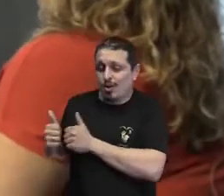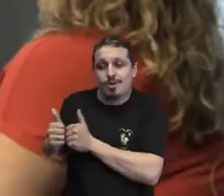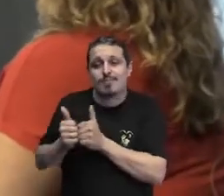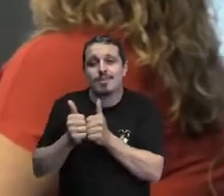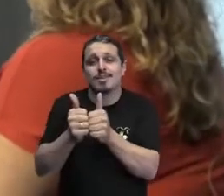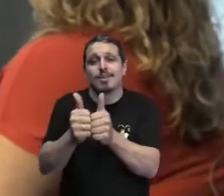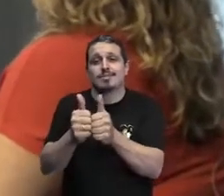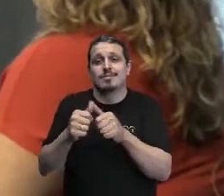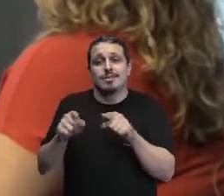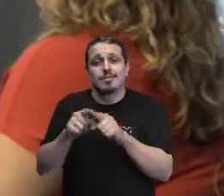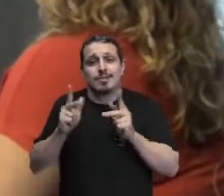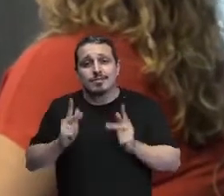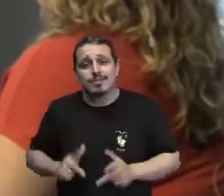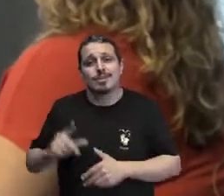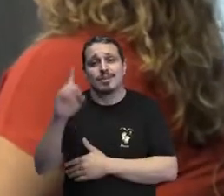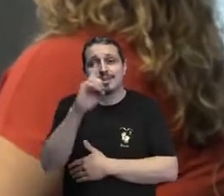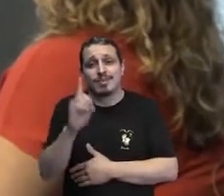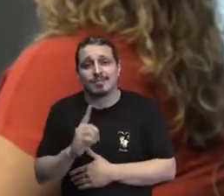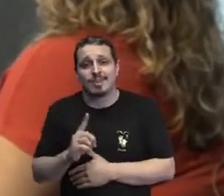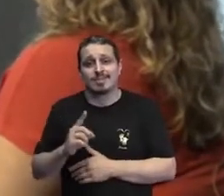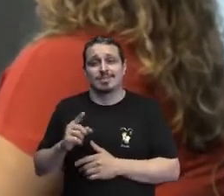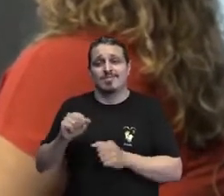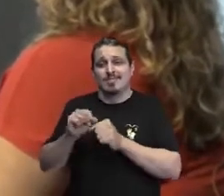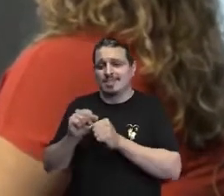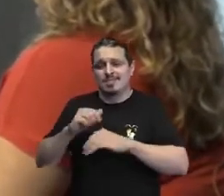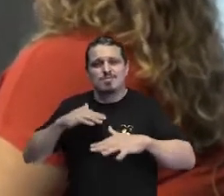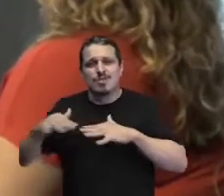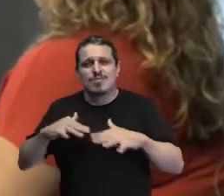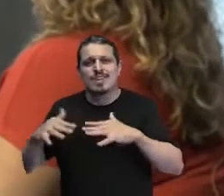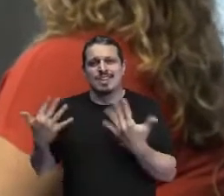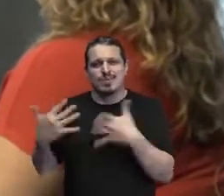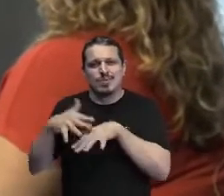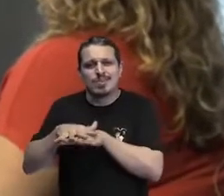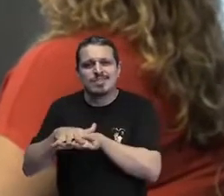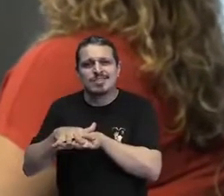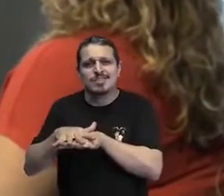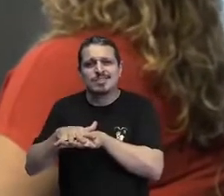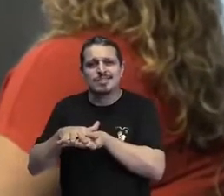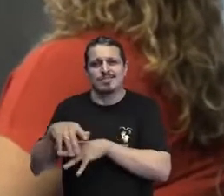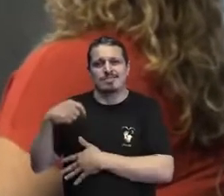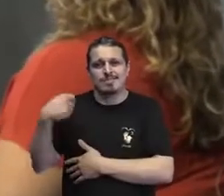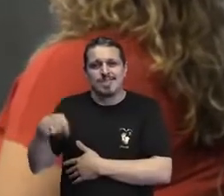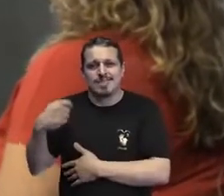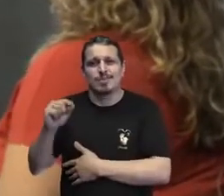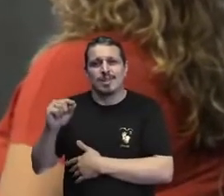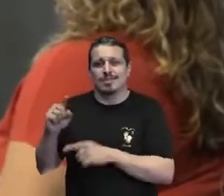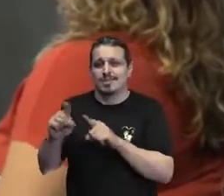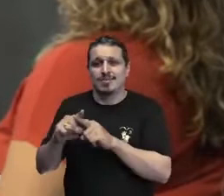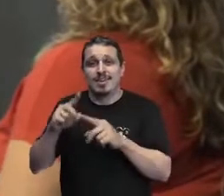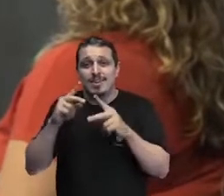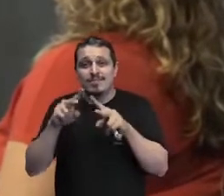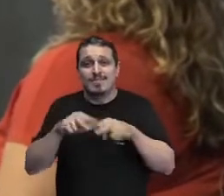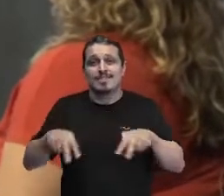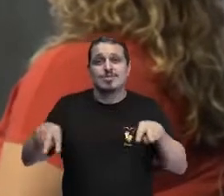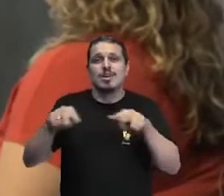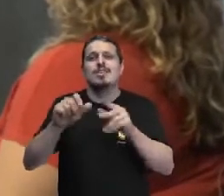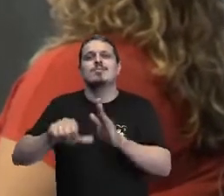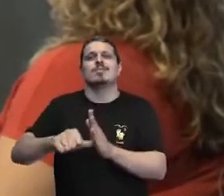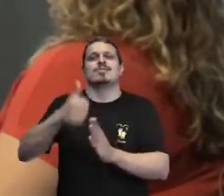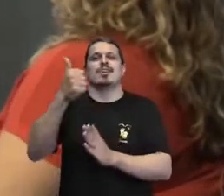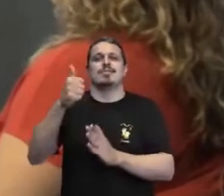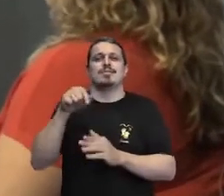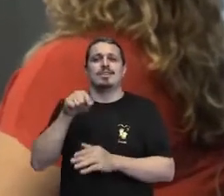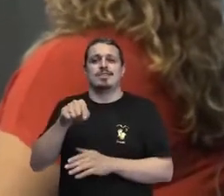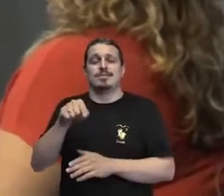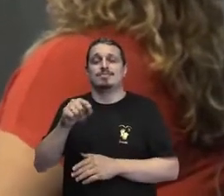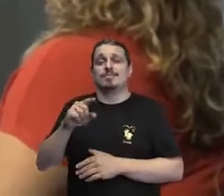deficiência, que eu falo assim, do movimento inclusivo e atingir outras pessoas que precisam te olhar primeiro como pessoa antes da deficiência. E você teve